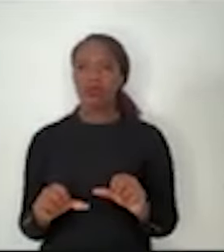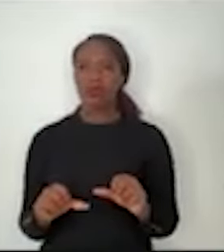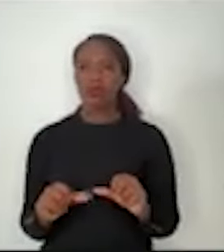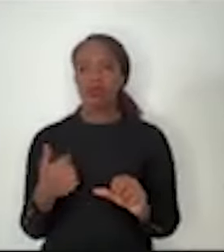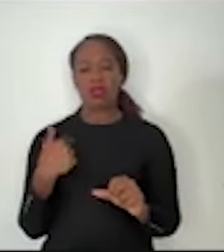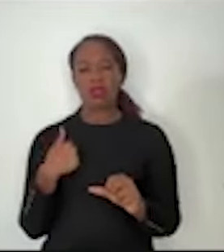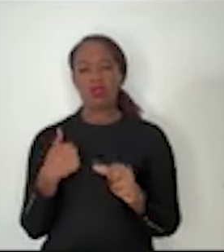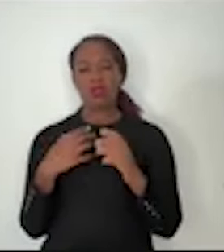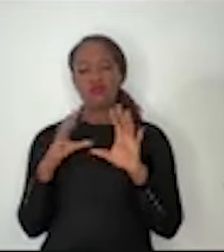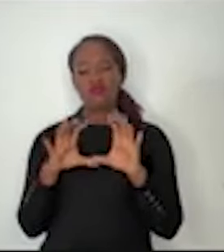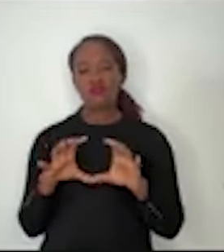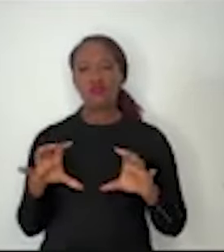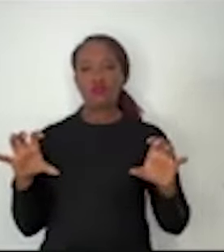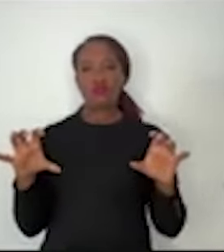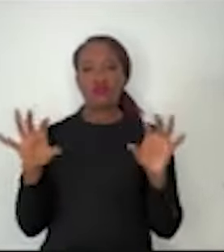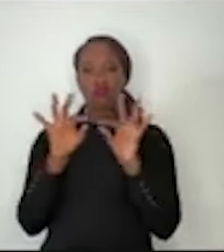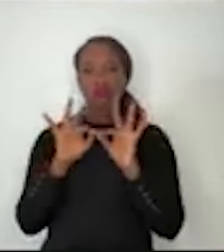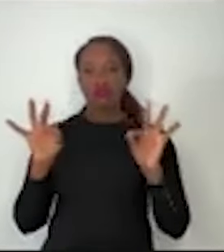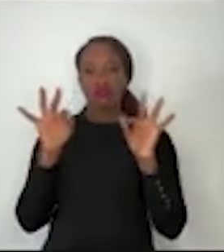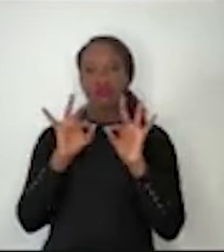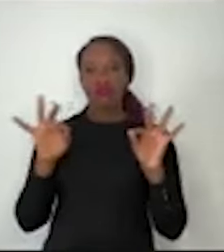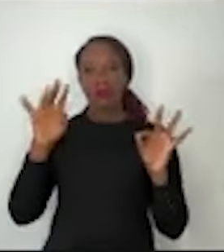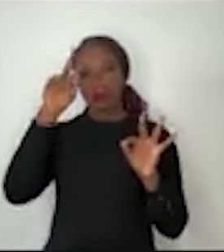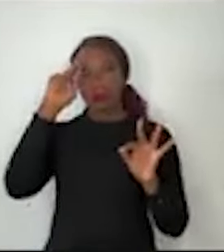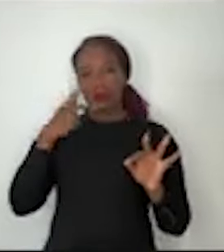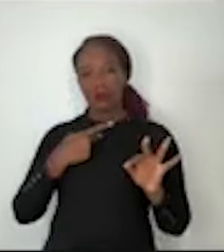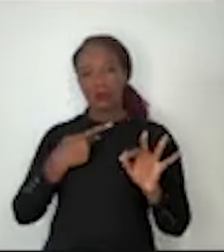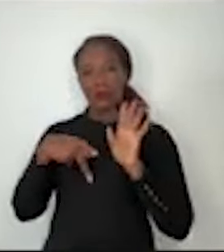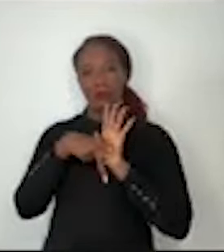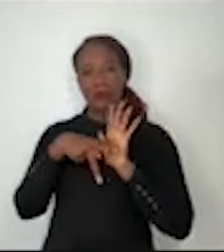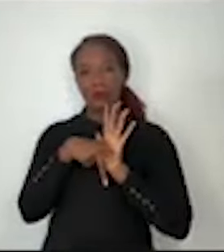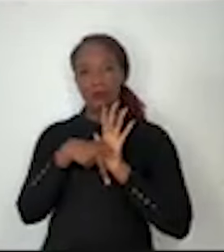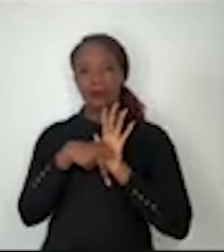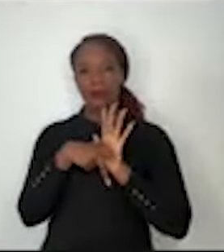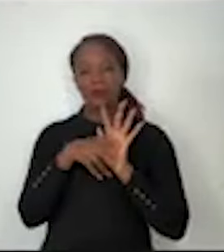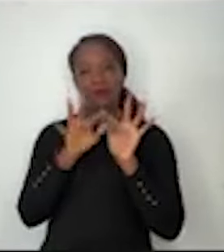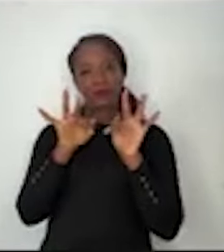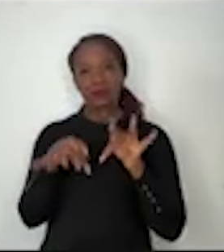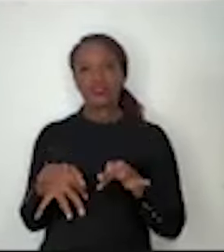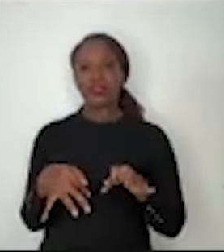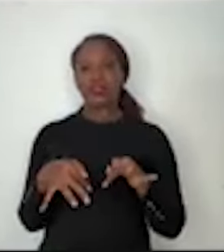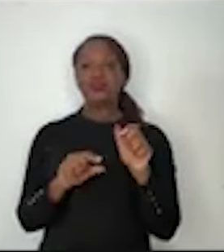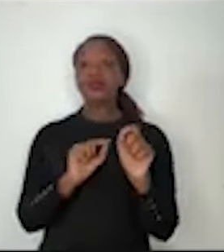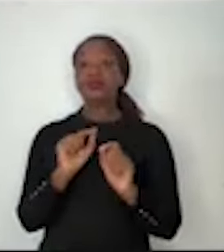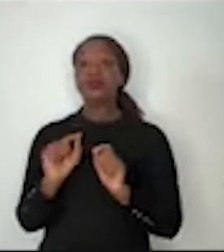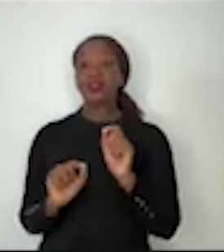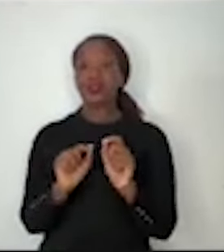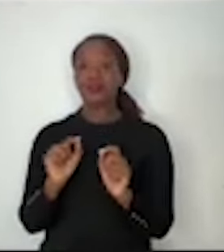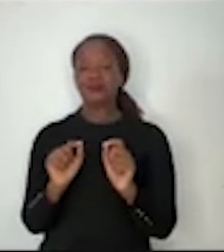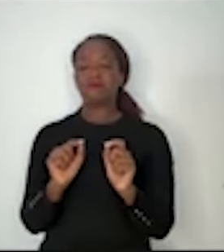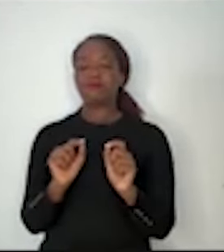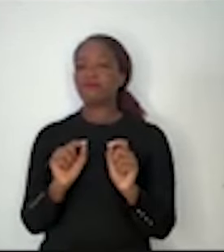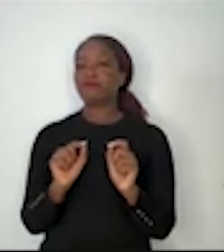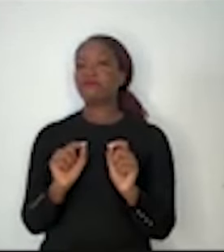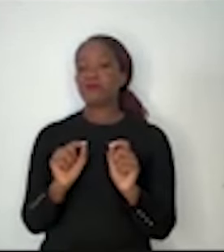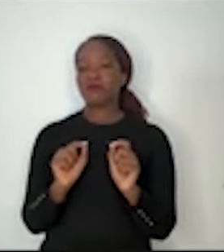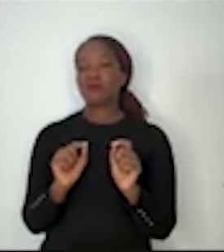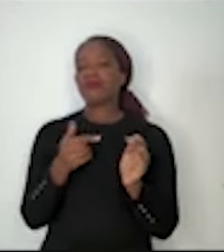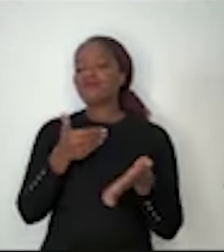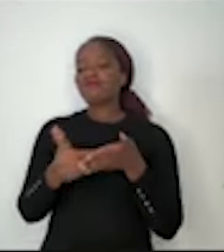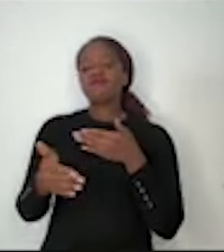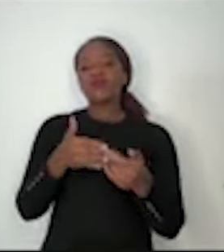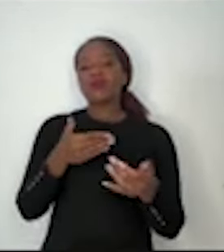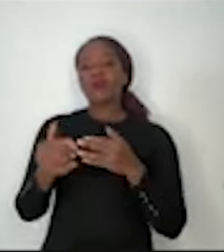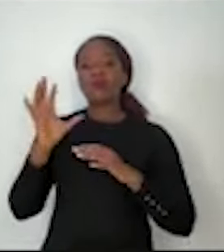com o slogan pessoal com o qual eu termino essa apresentação que é não importa o que esteja acontecendo